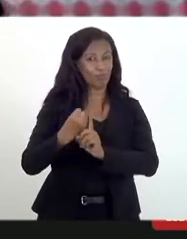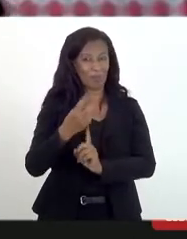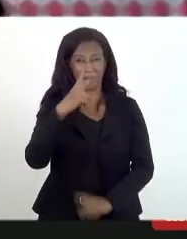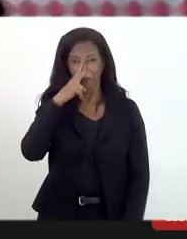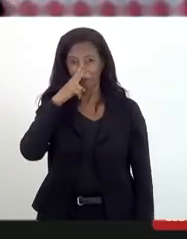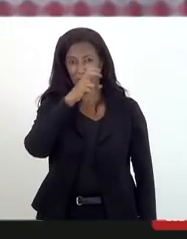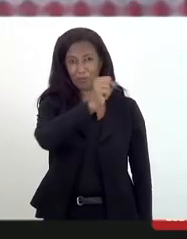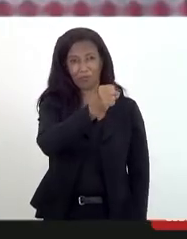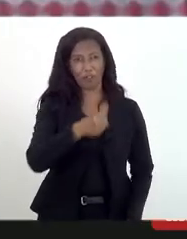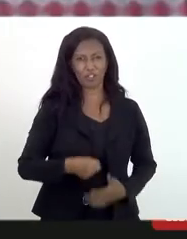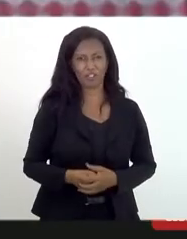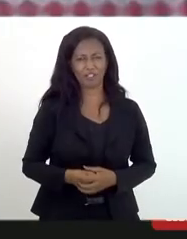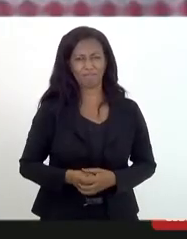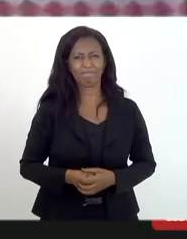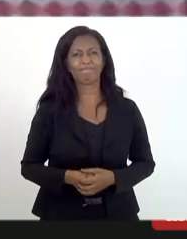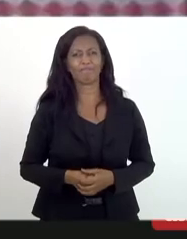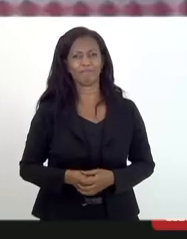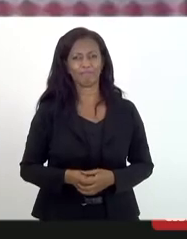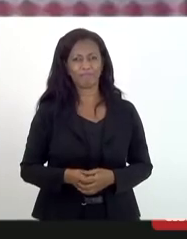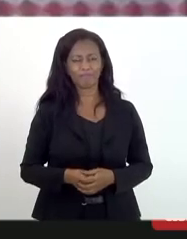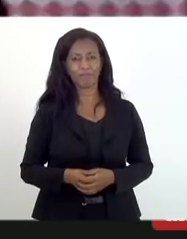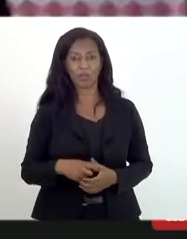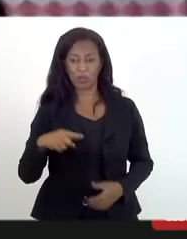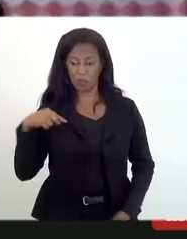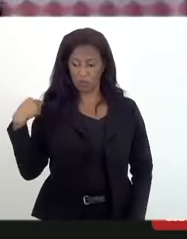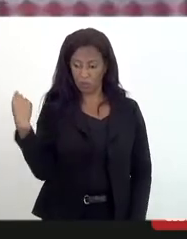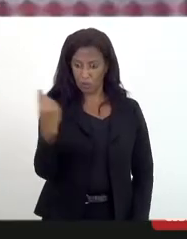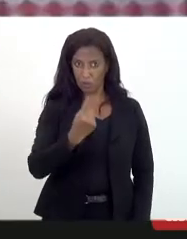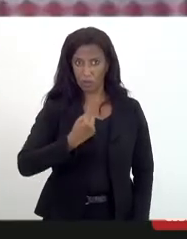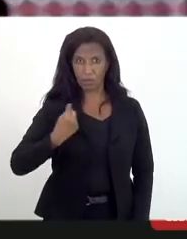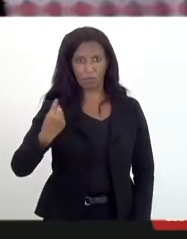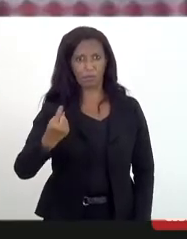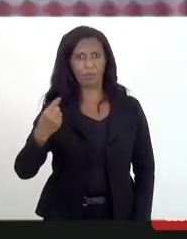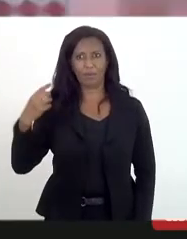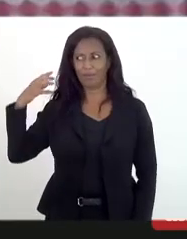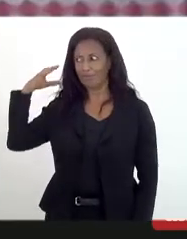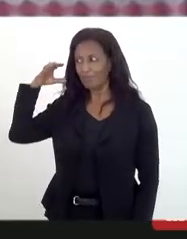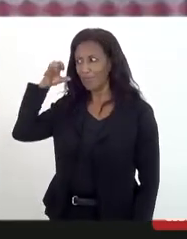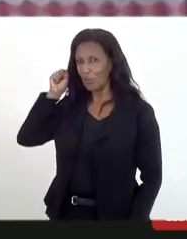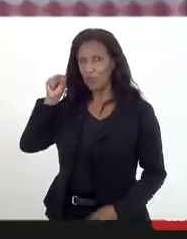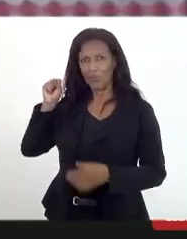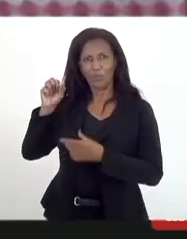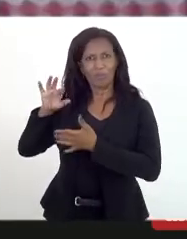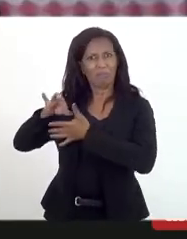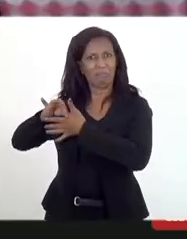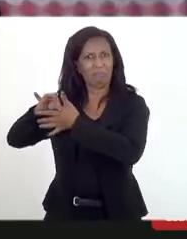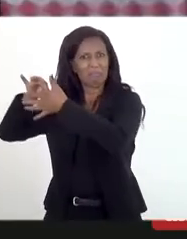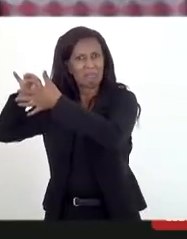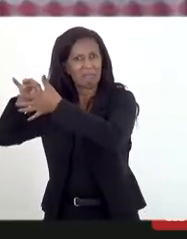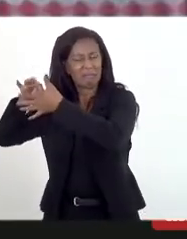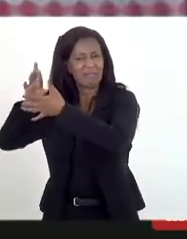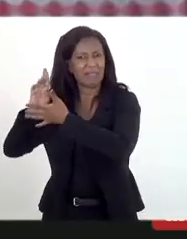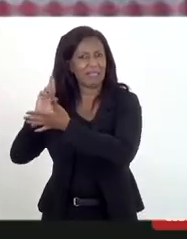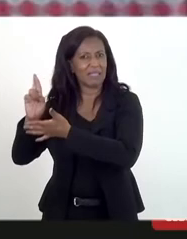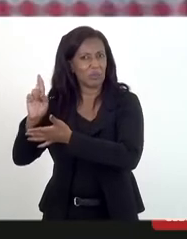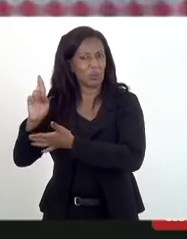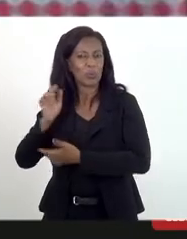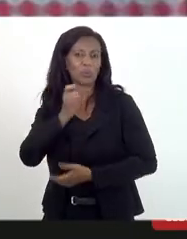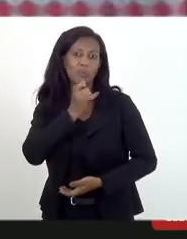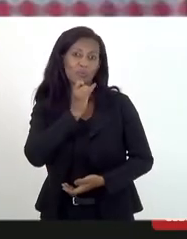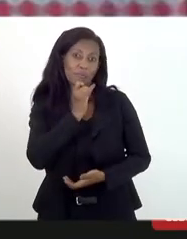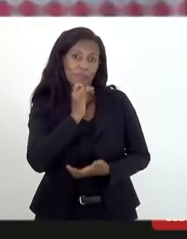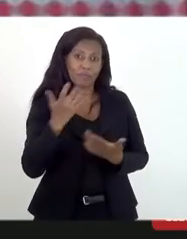forte é muito potente nós ouvimos por parte de uma grande liderança religiosa por exemplo